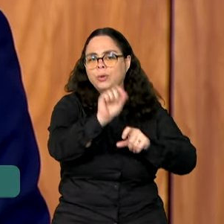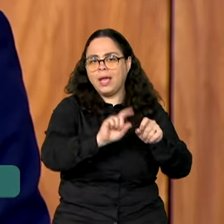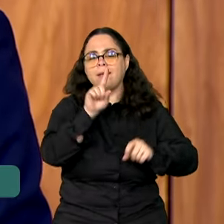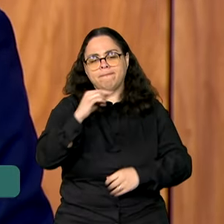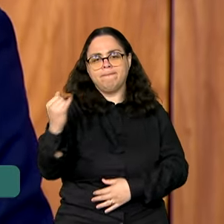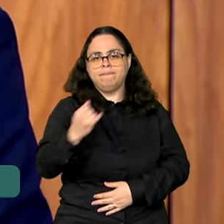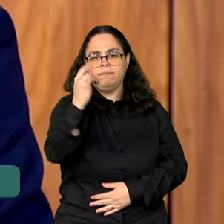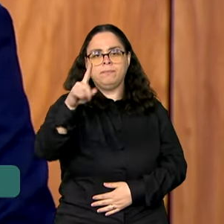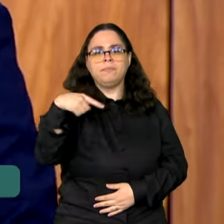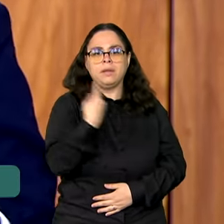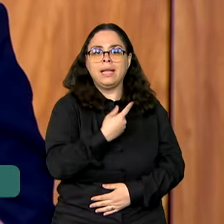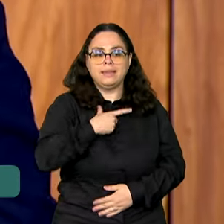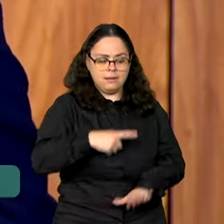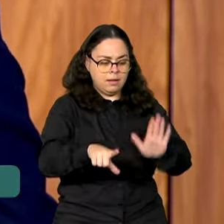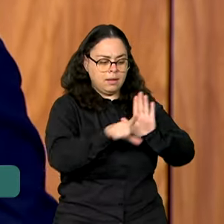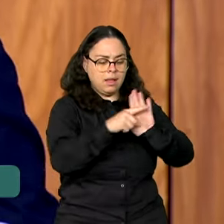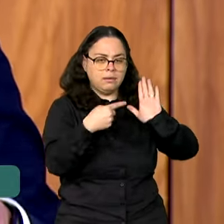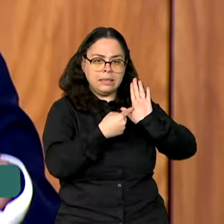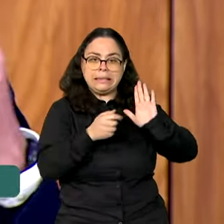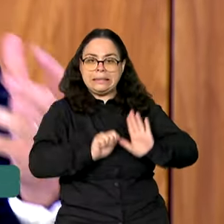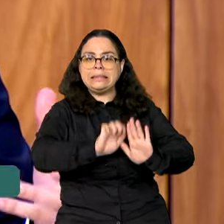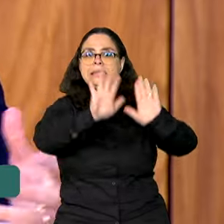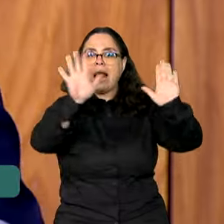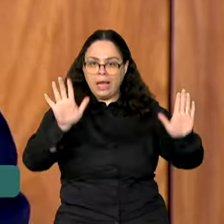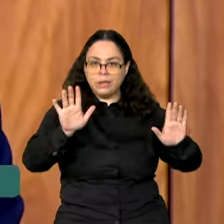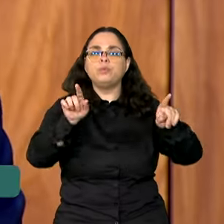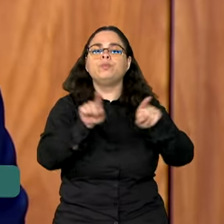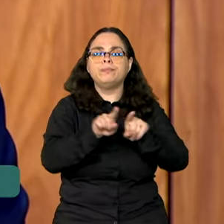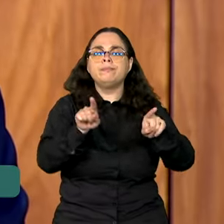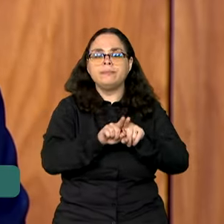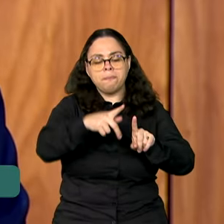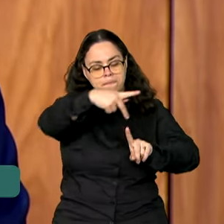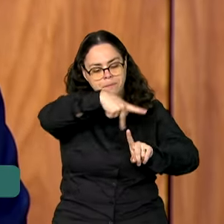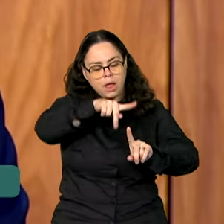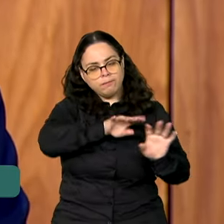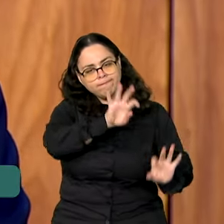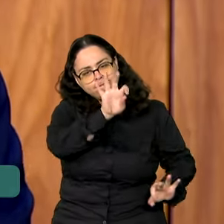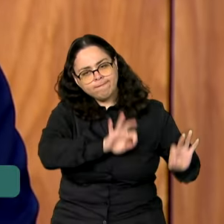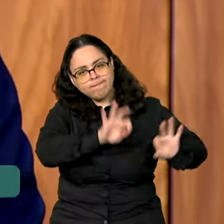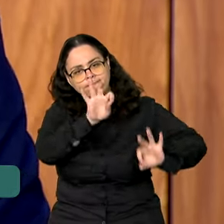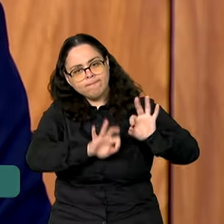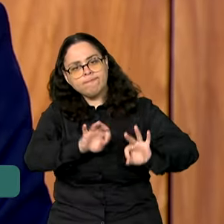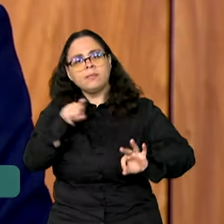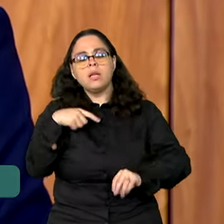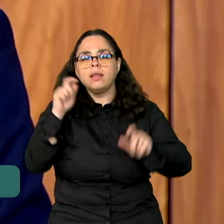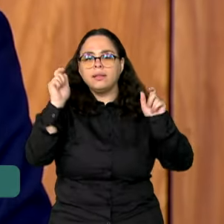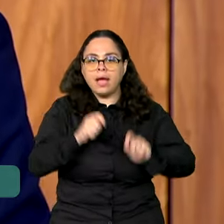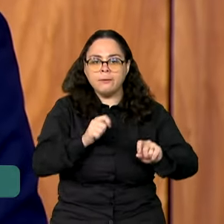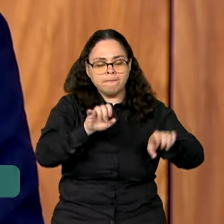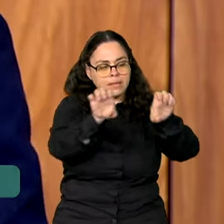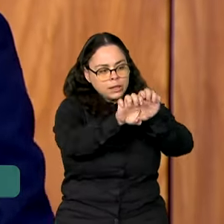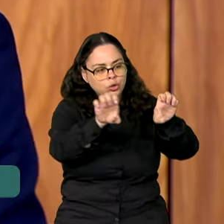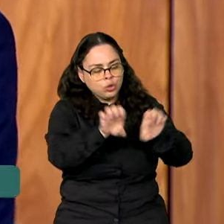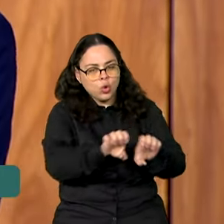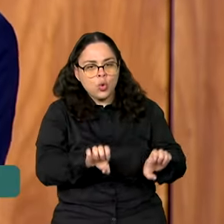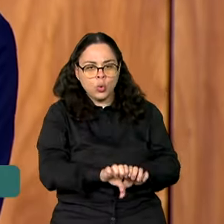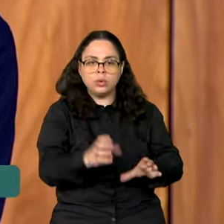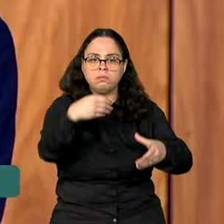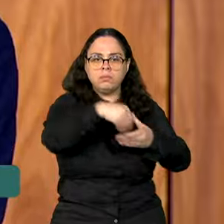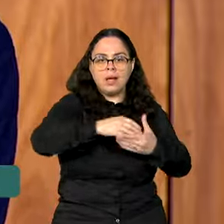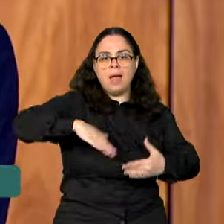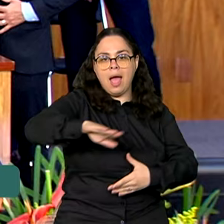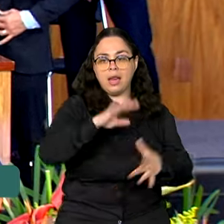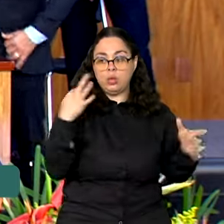que a gente possa ter leis mais claras e tenha planejamento da gente poder estruturar a infraestrutura